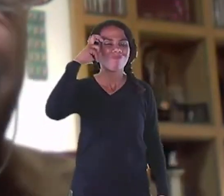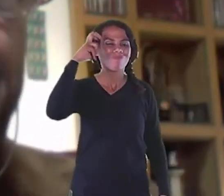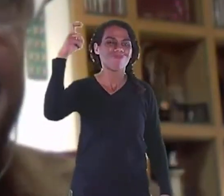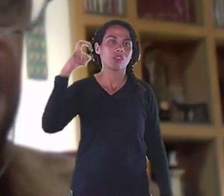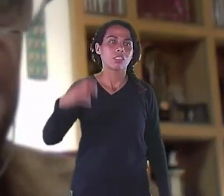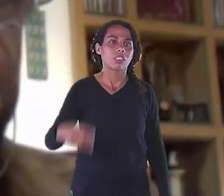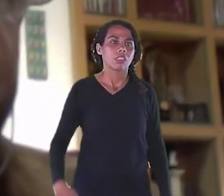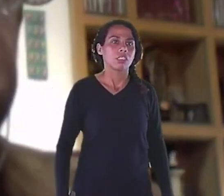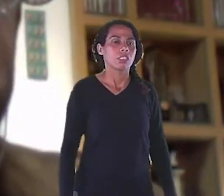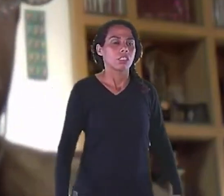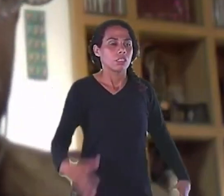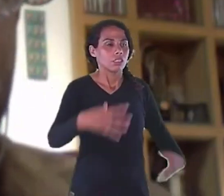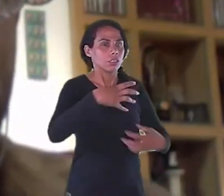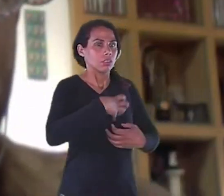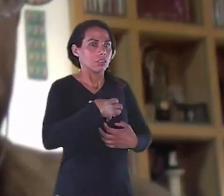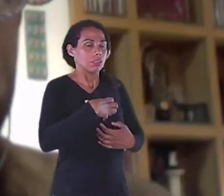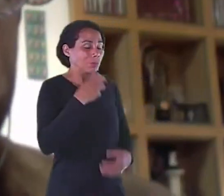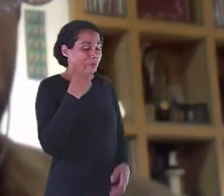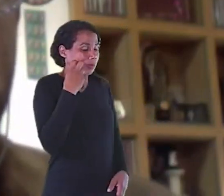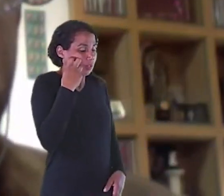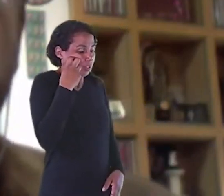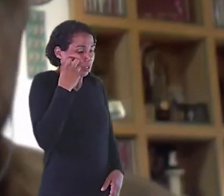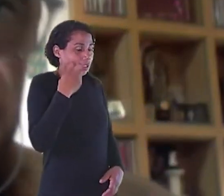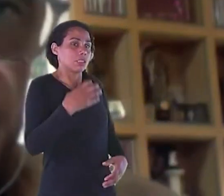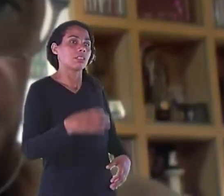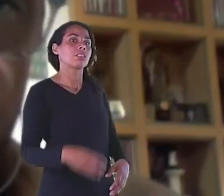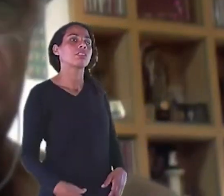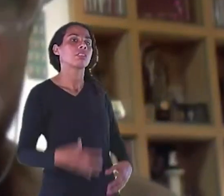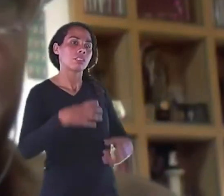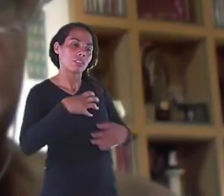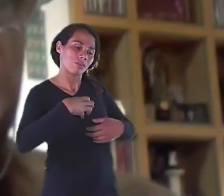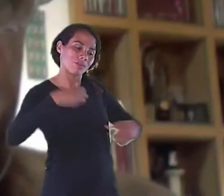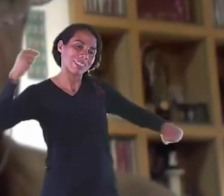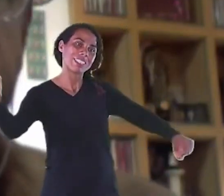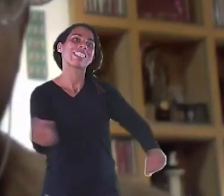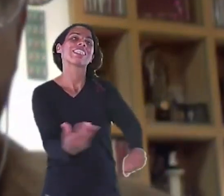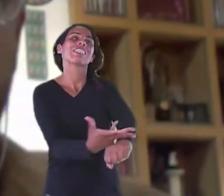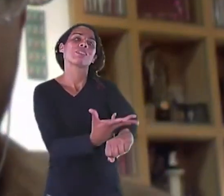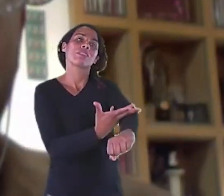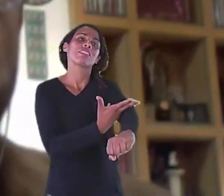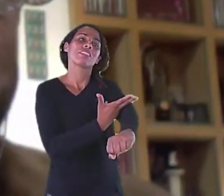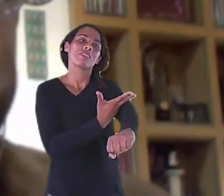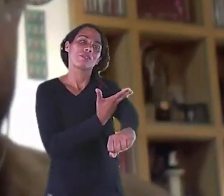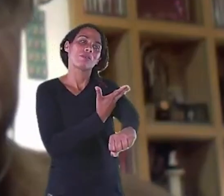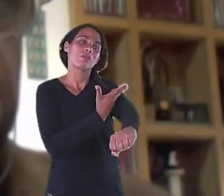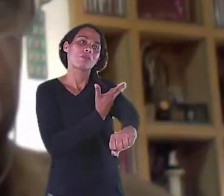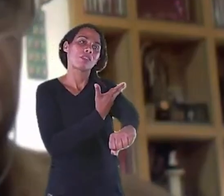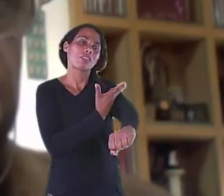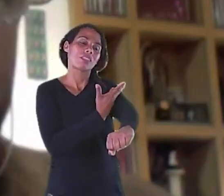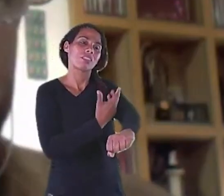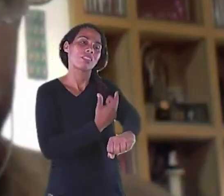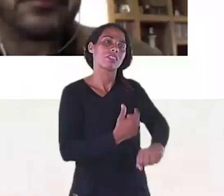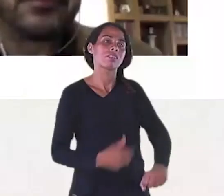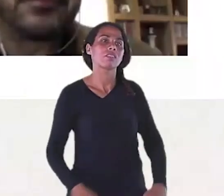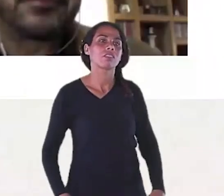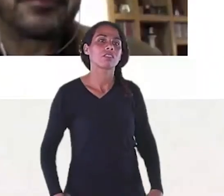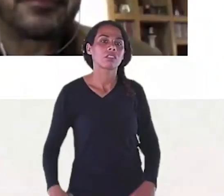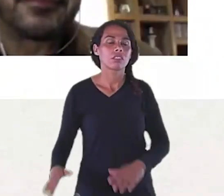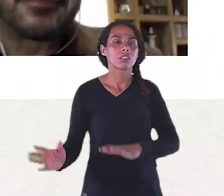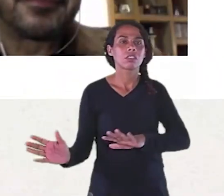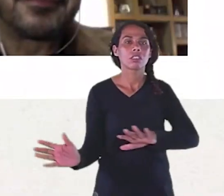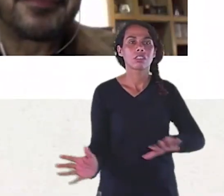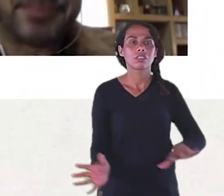eu acho Que isso é um fato Para ainda ser Ainda revisto E consolidado Se for É um grande prazer Chá de modéstia